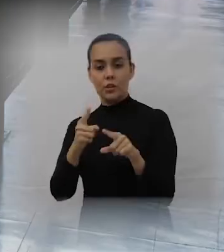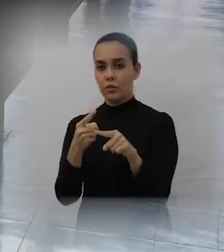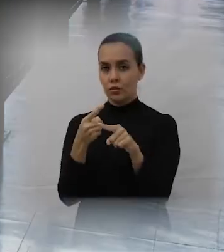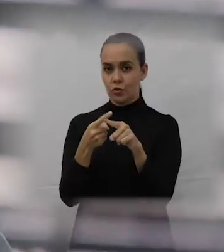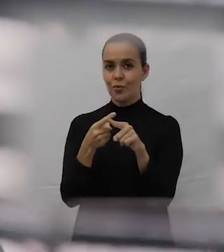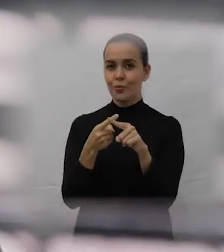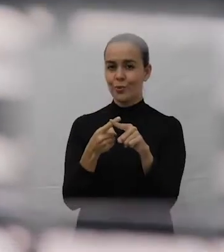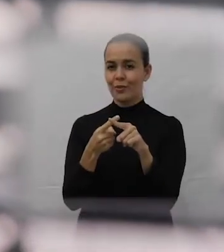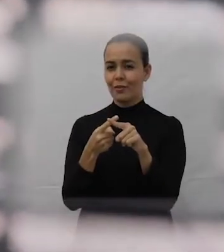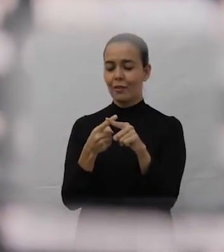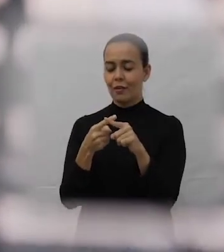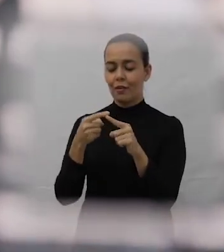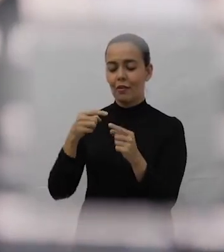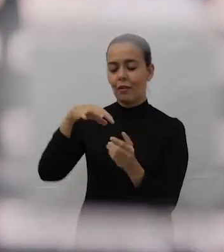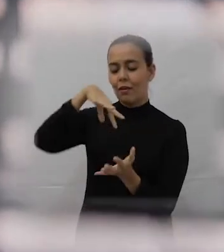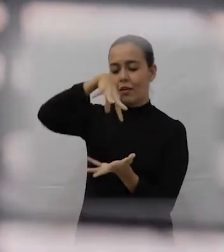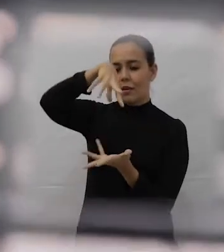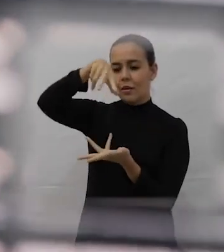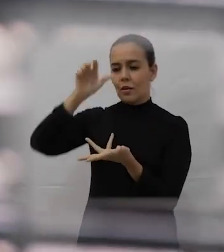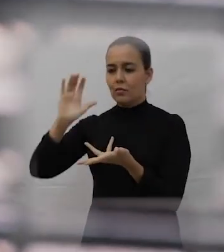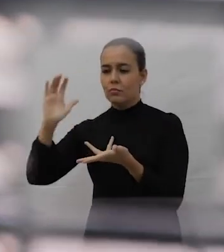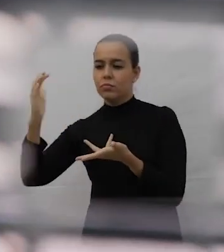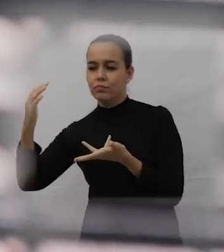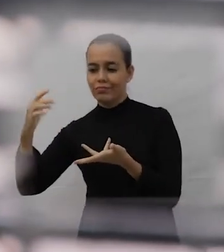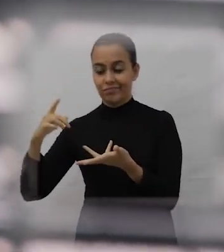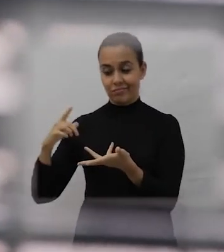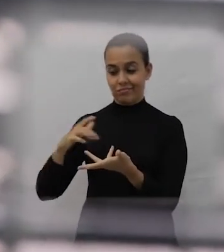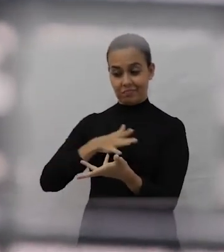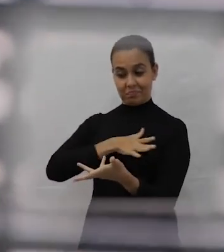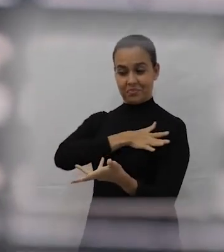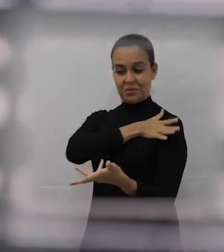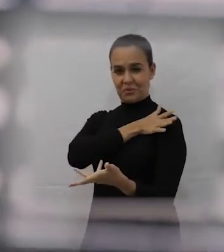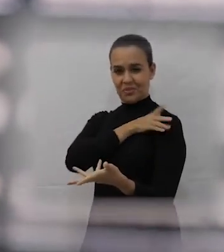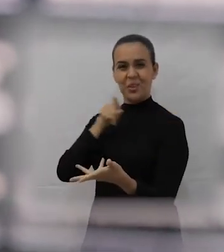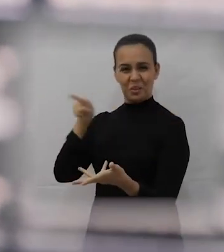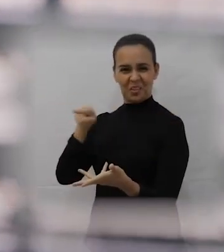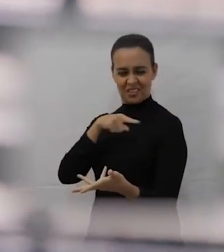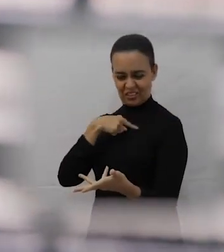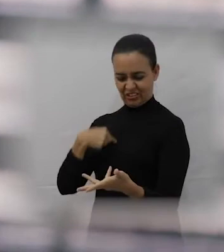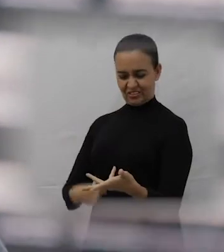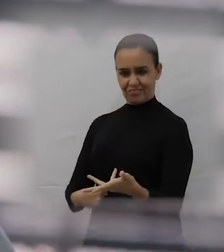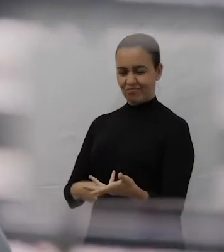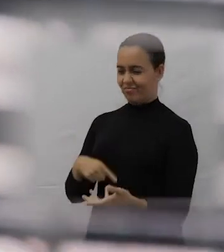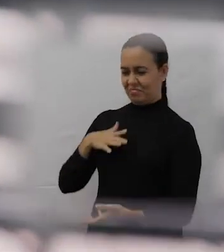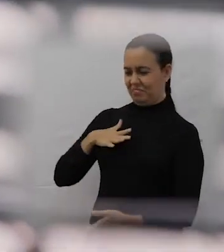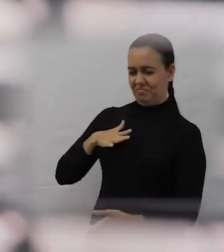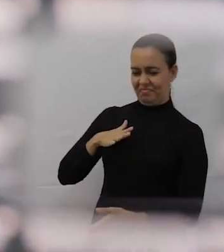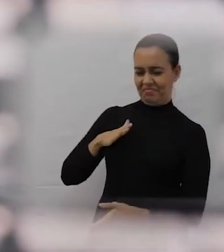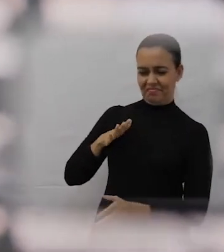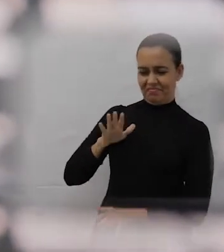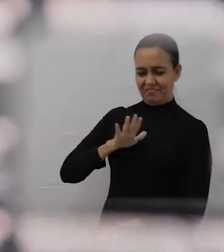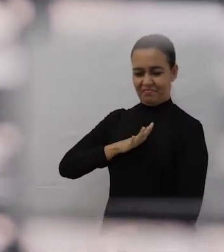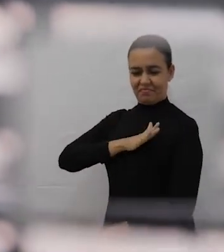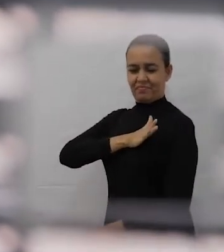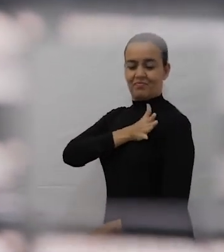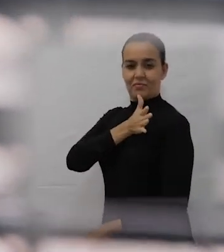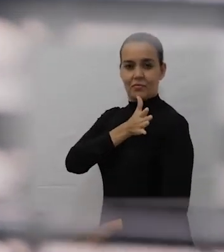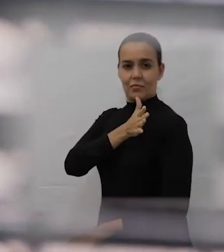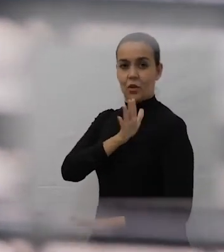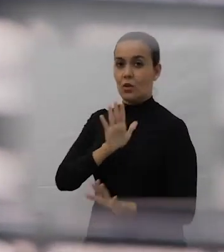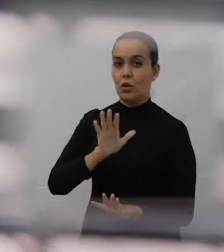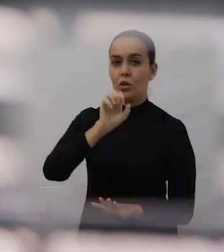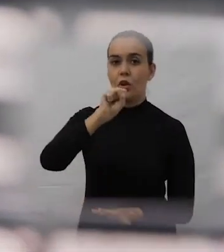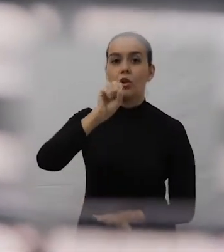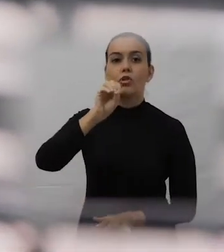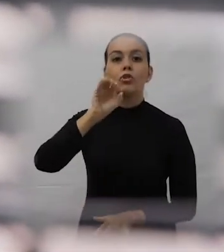parcial e que sofreu historicamente de um soft power também, né? Quando a gente fala de soft power chinês, é verdade, eu não vou negar